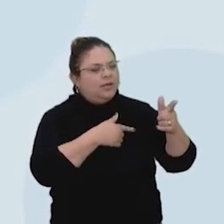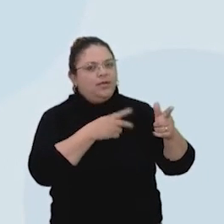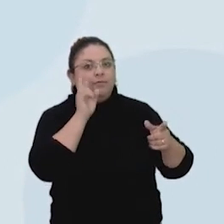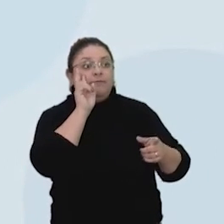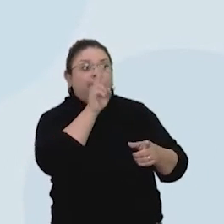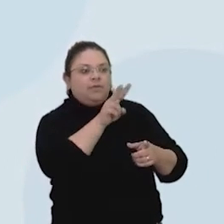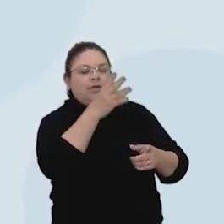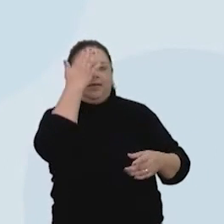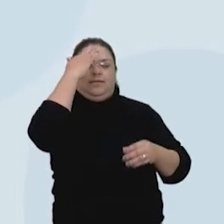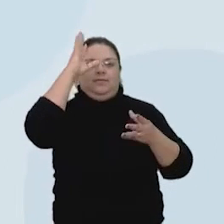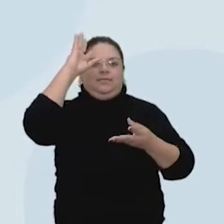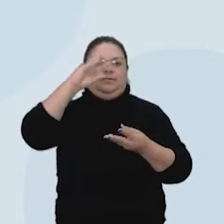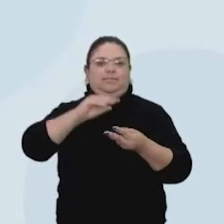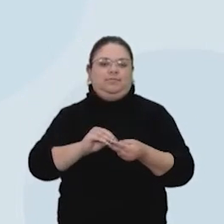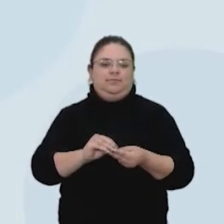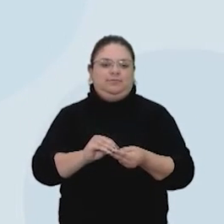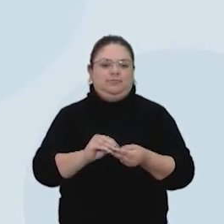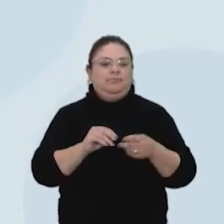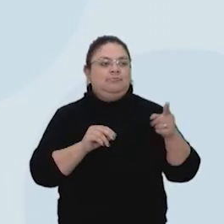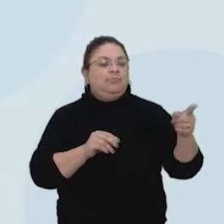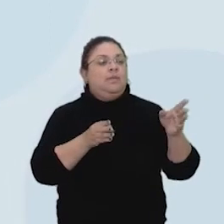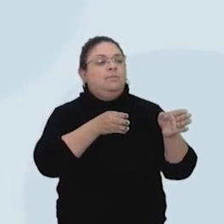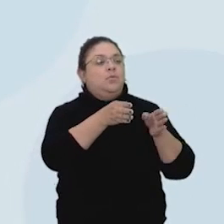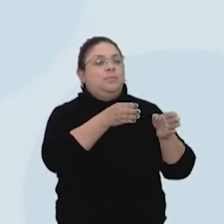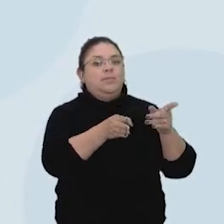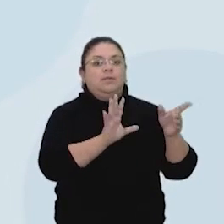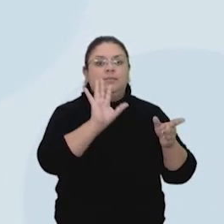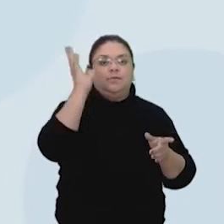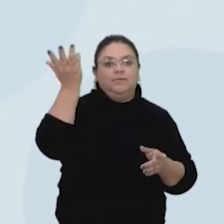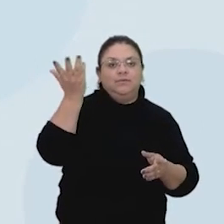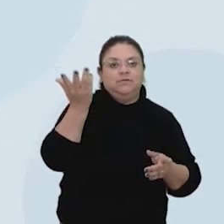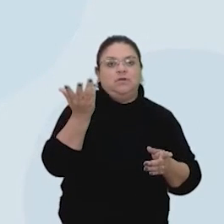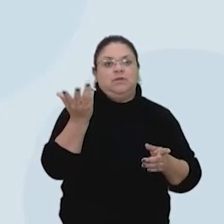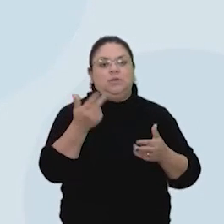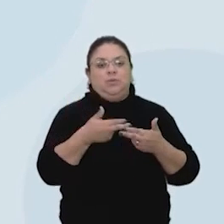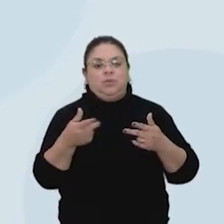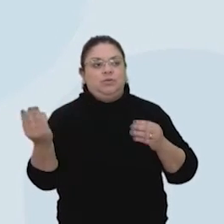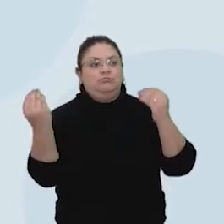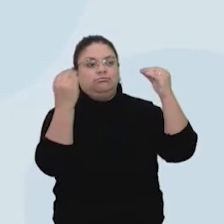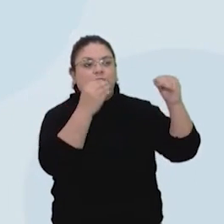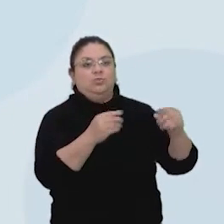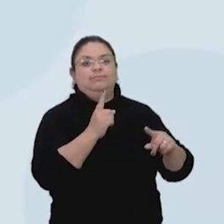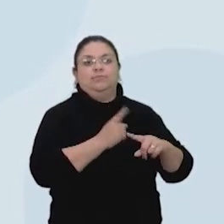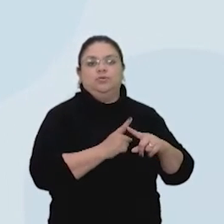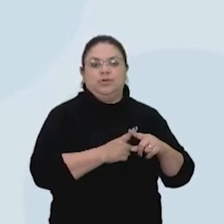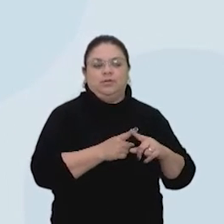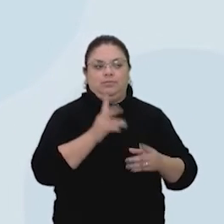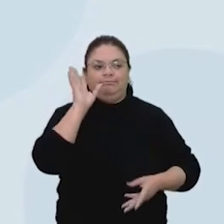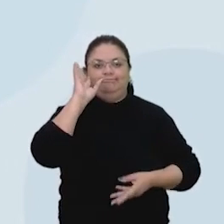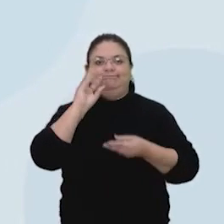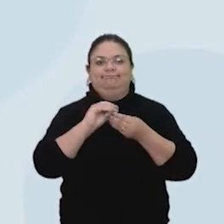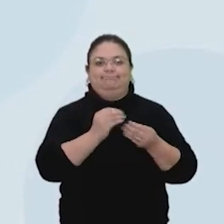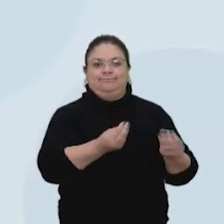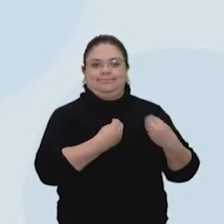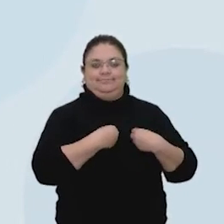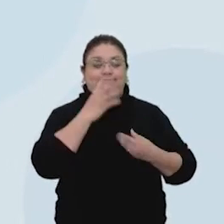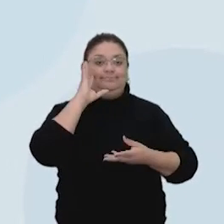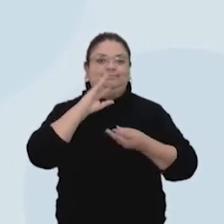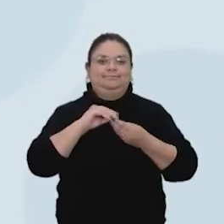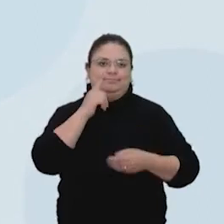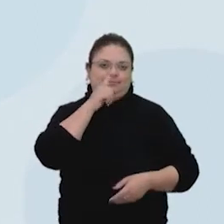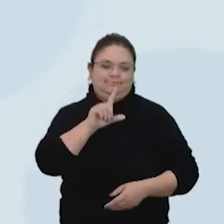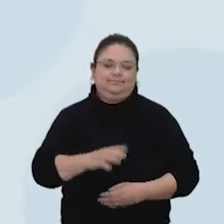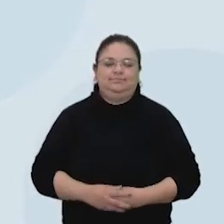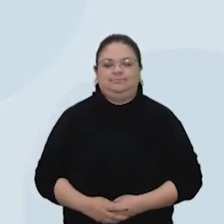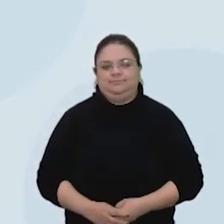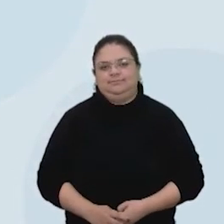no contexto ao qual ela estava inserida no momento de sua produção. Então, várias